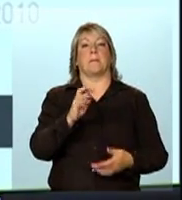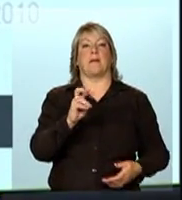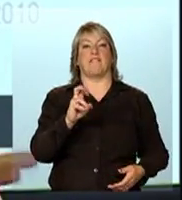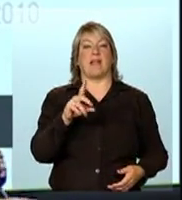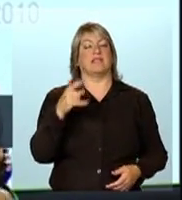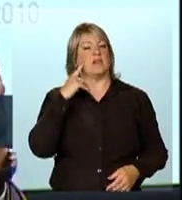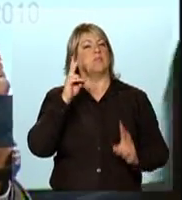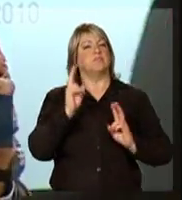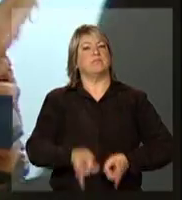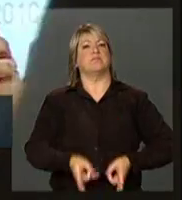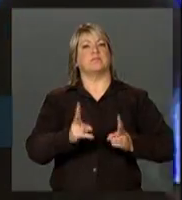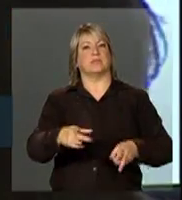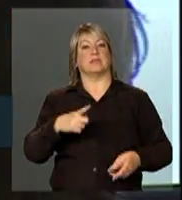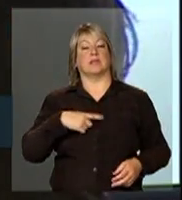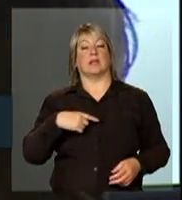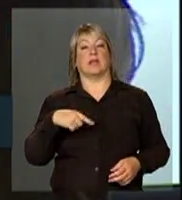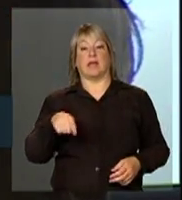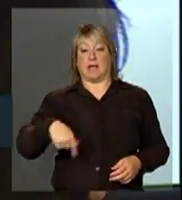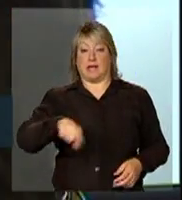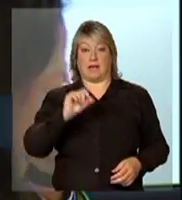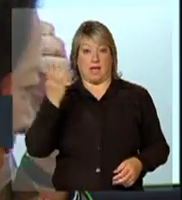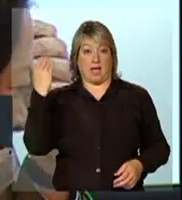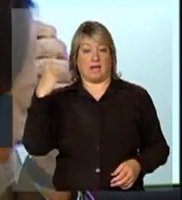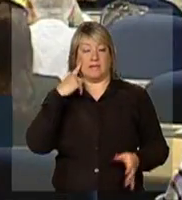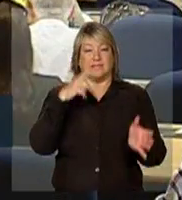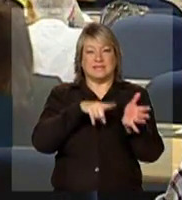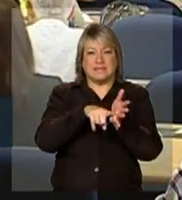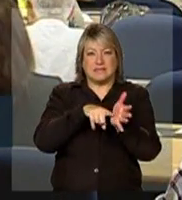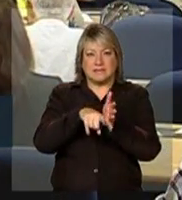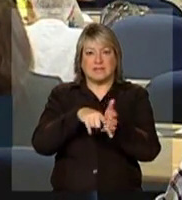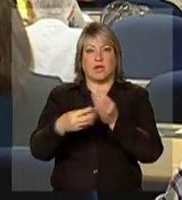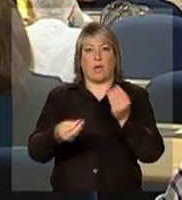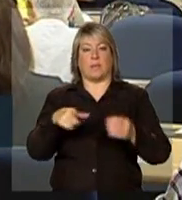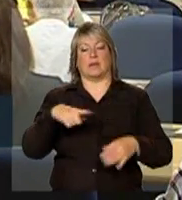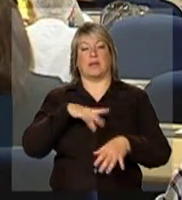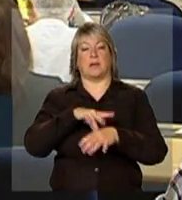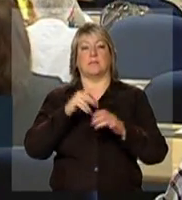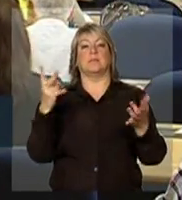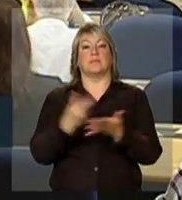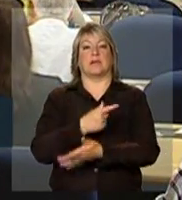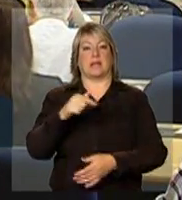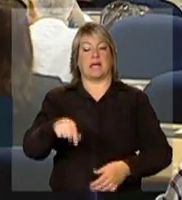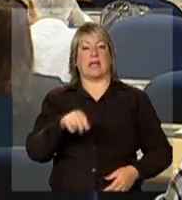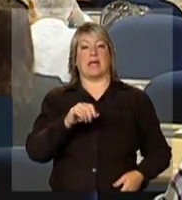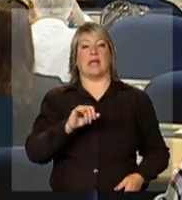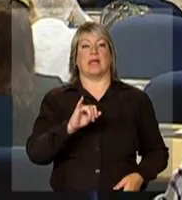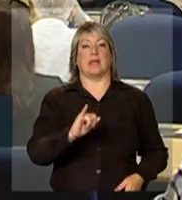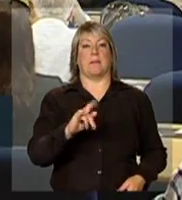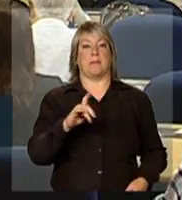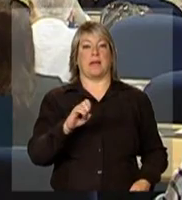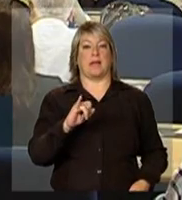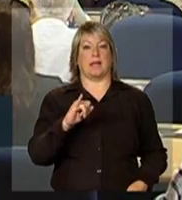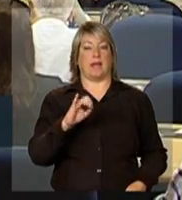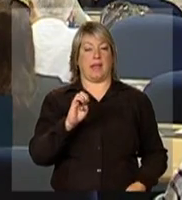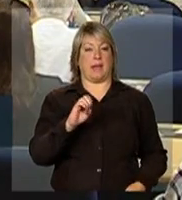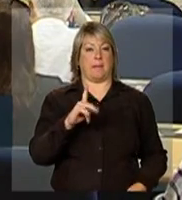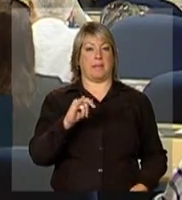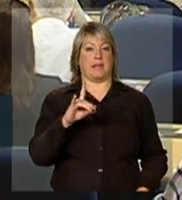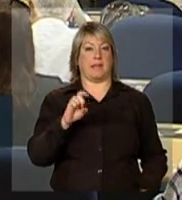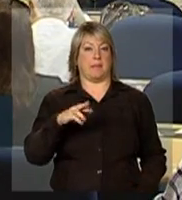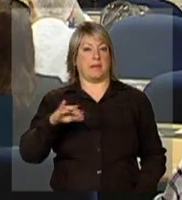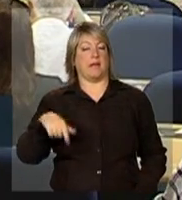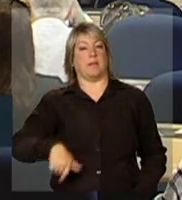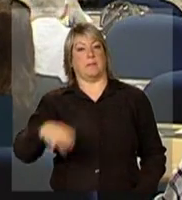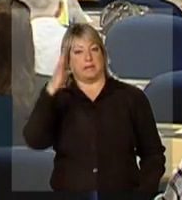próprio movimento epidemiológico que a epidemia veio tendo no Brasil. Por isso, foi feita essa revisão e coincide bastante com a própria